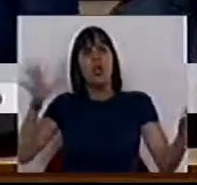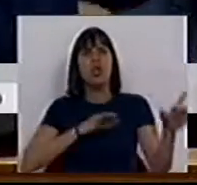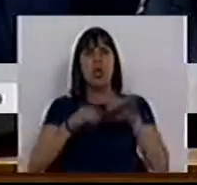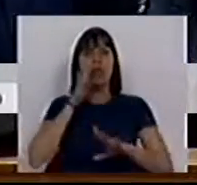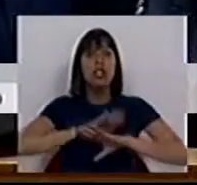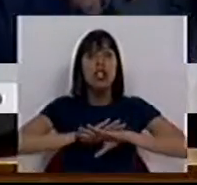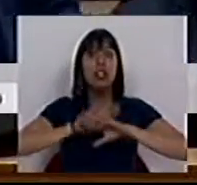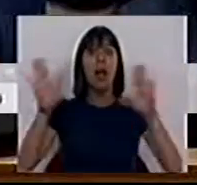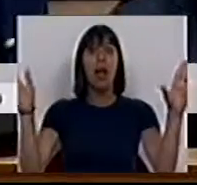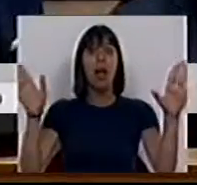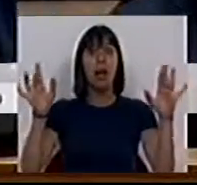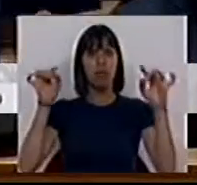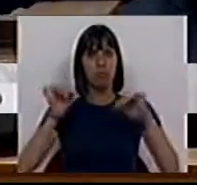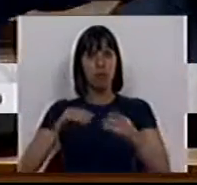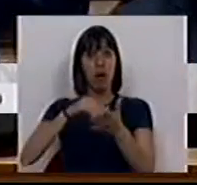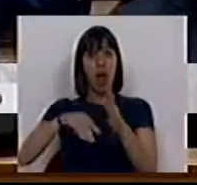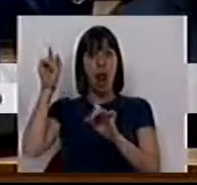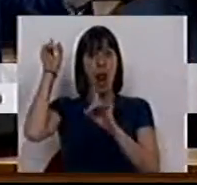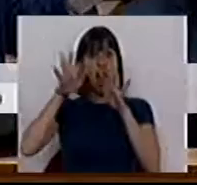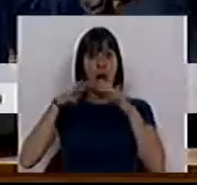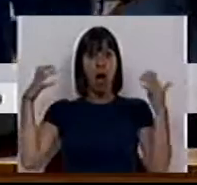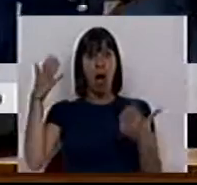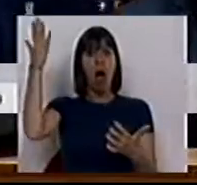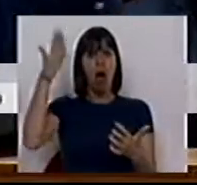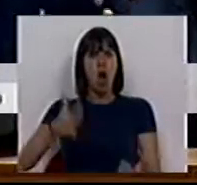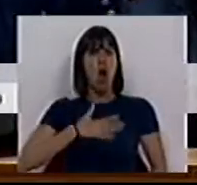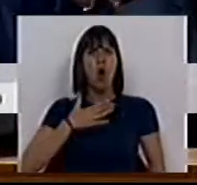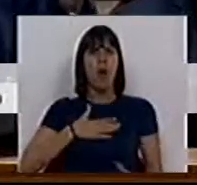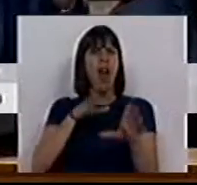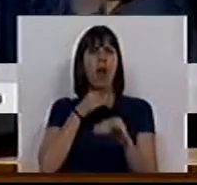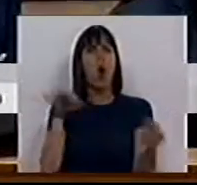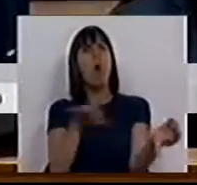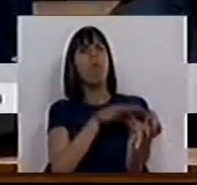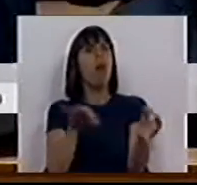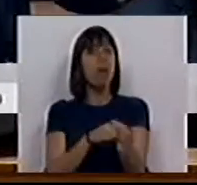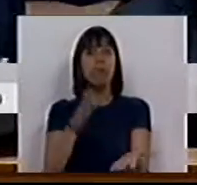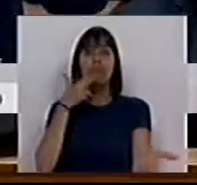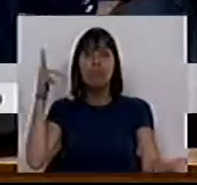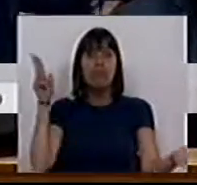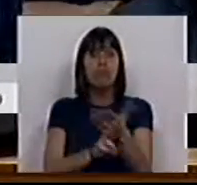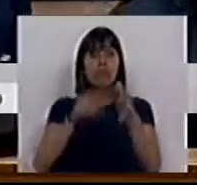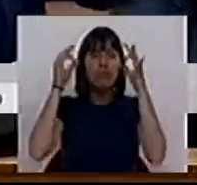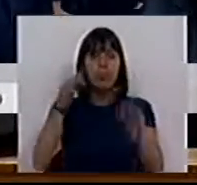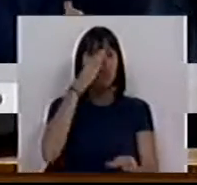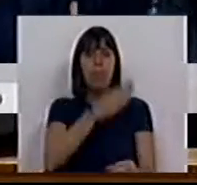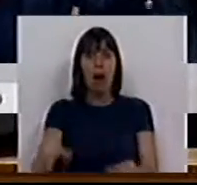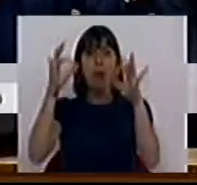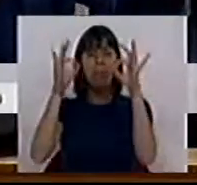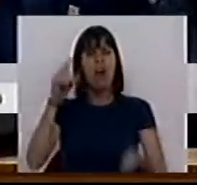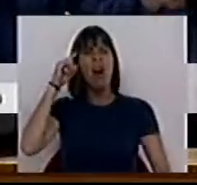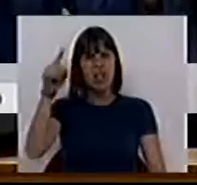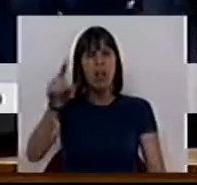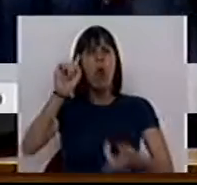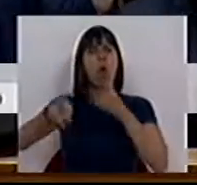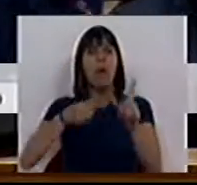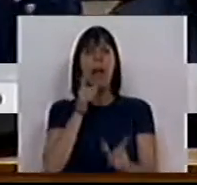Deputados. Chega! Estão aqui os peticionários que não querem conversa, querem ação. Os Srs. sabem o que é